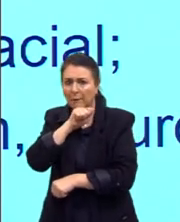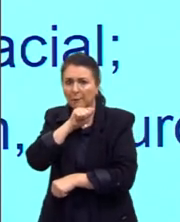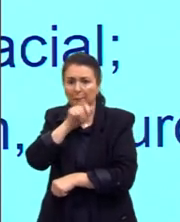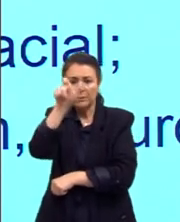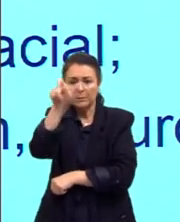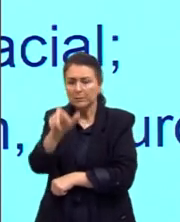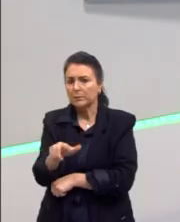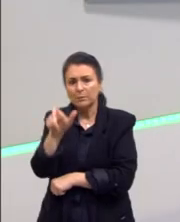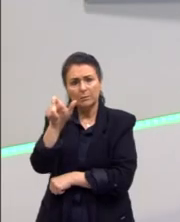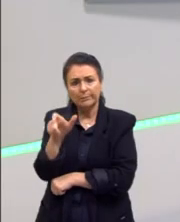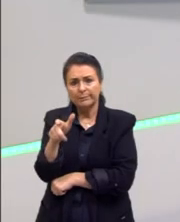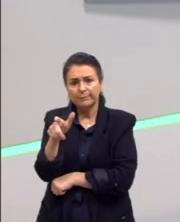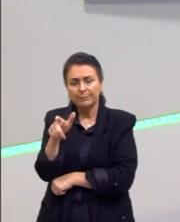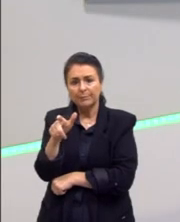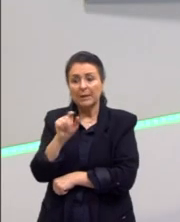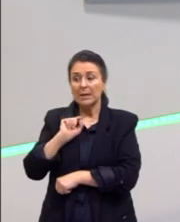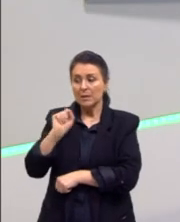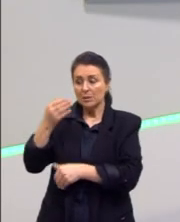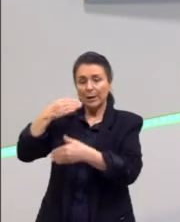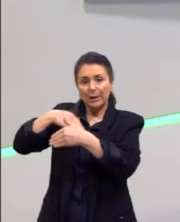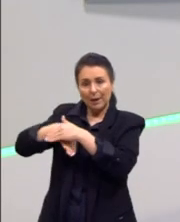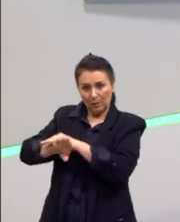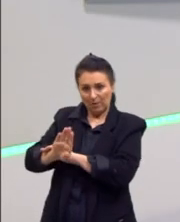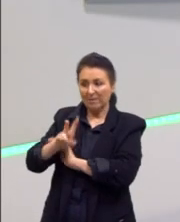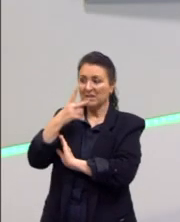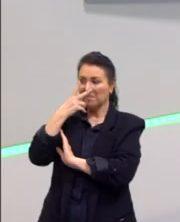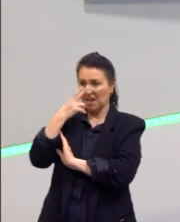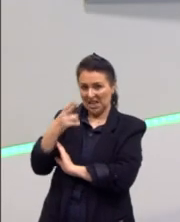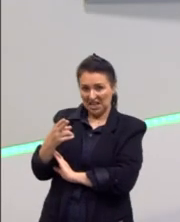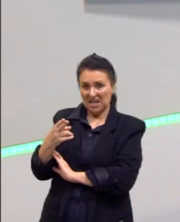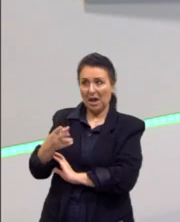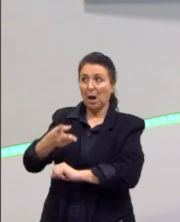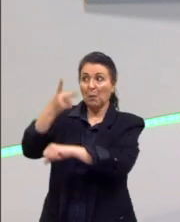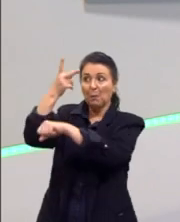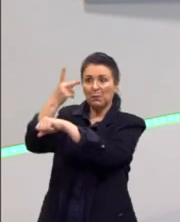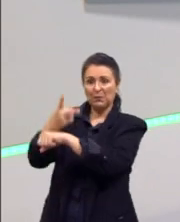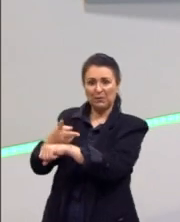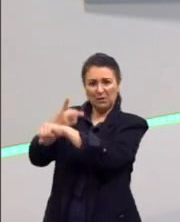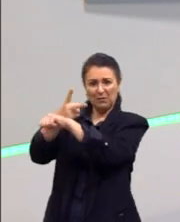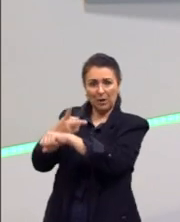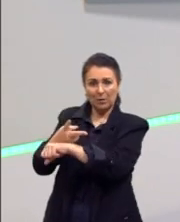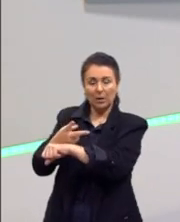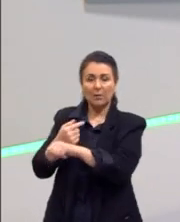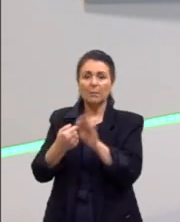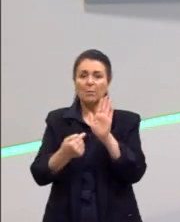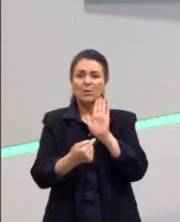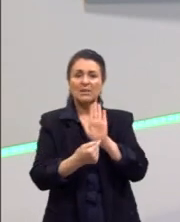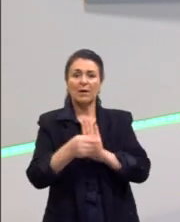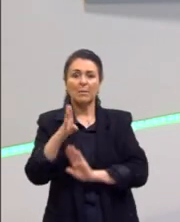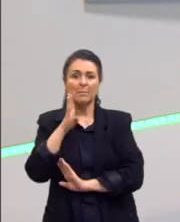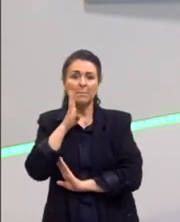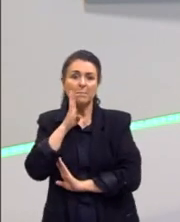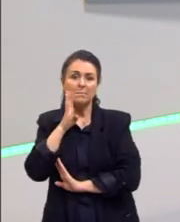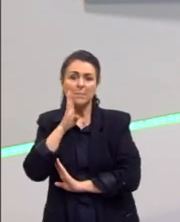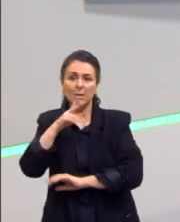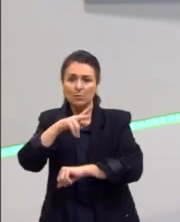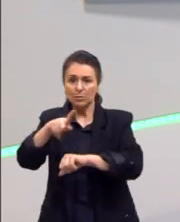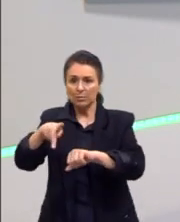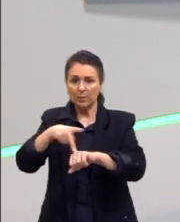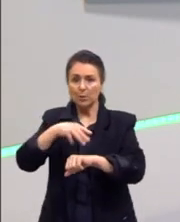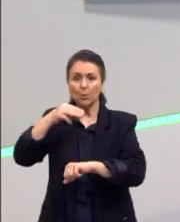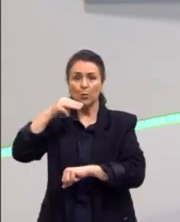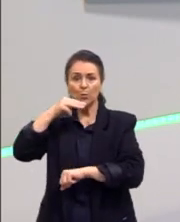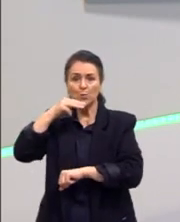E isso, gente, que ele guardou como troféu, estava exposto na Bélgica, em um museu sobre a